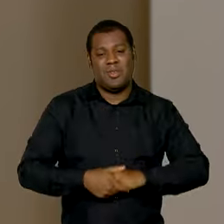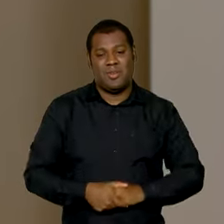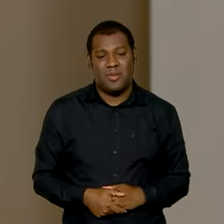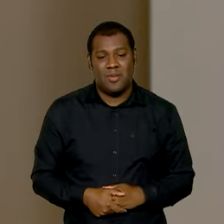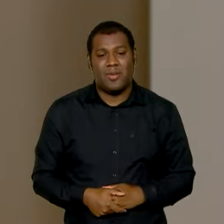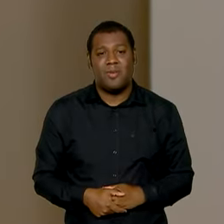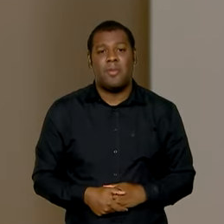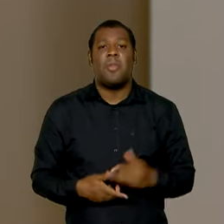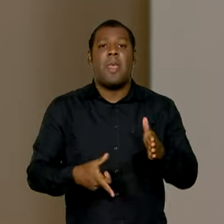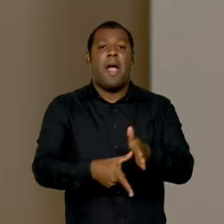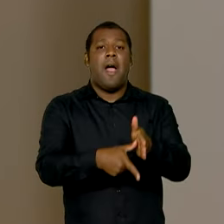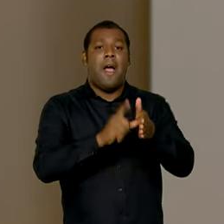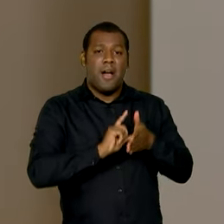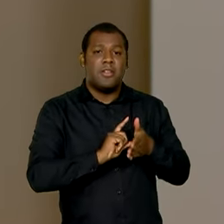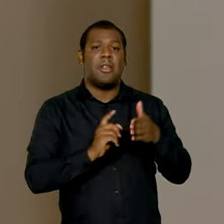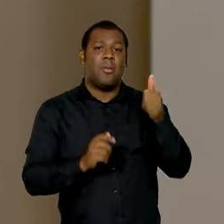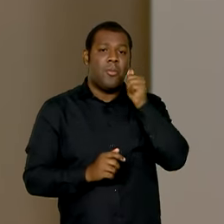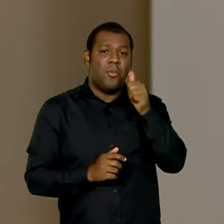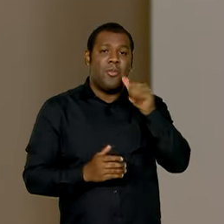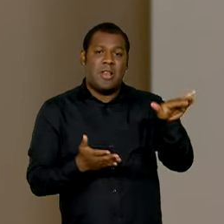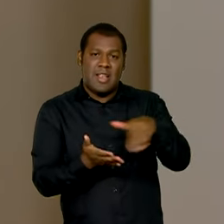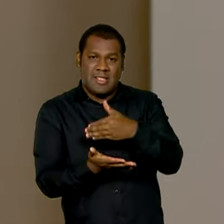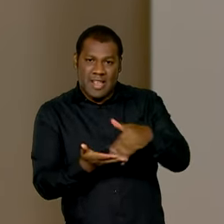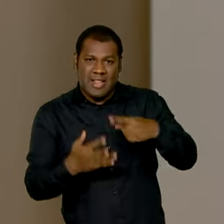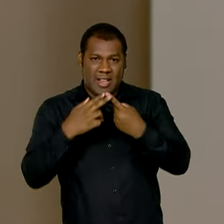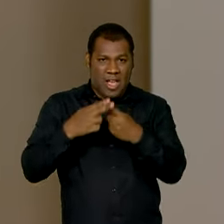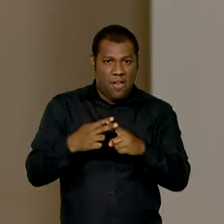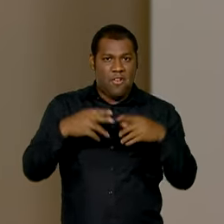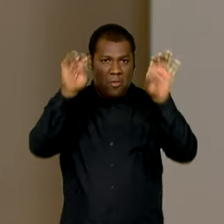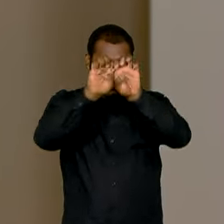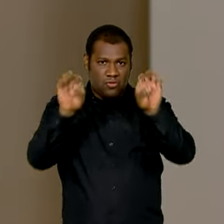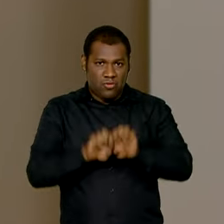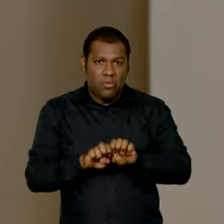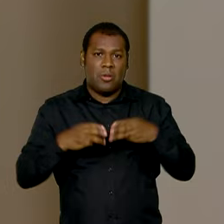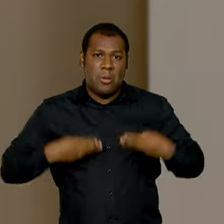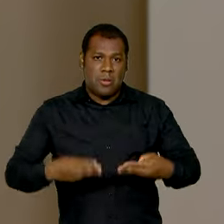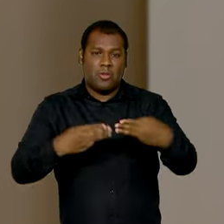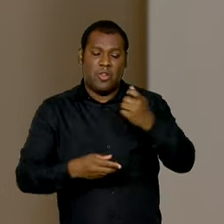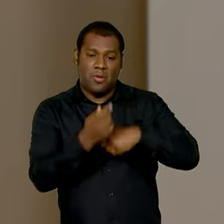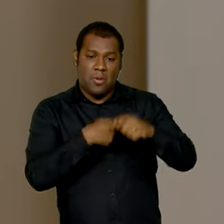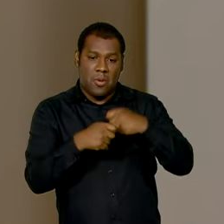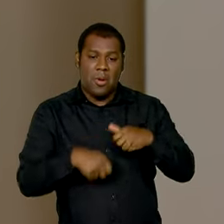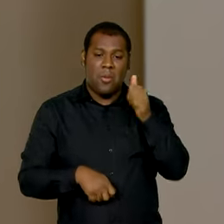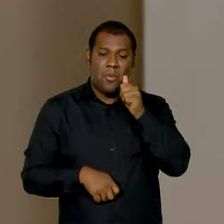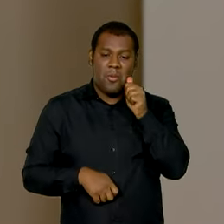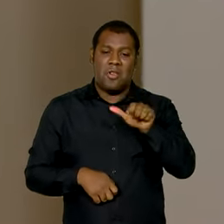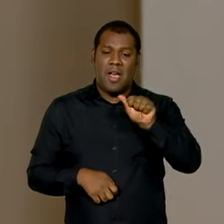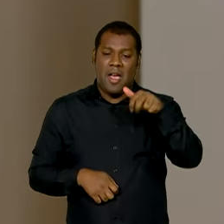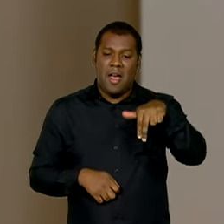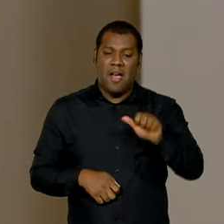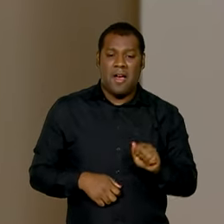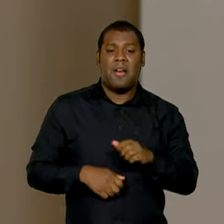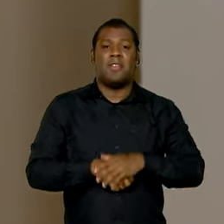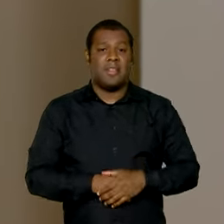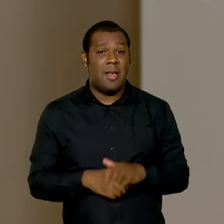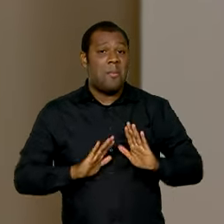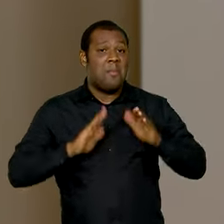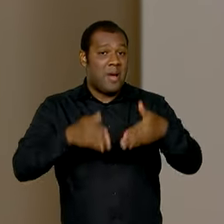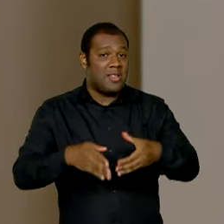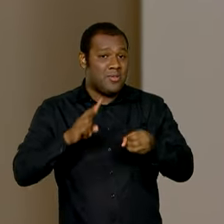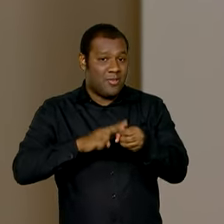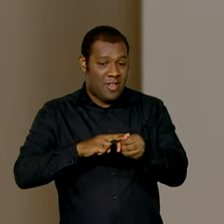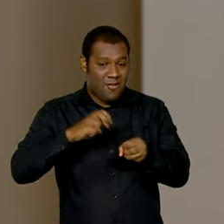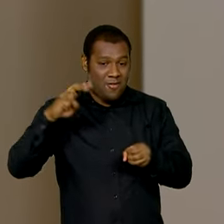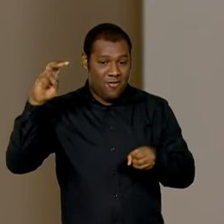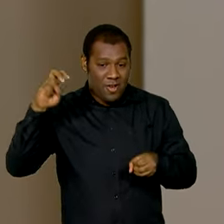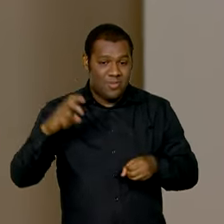E mais cedo, a subsecretária de Reformas Estruturais do Ministério da Fazenda, Ana Maria Neto, participou do programa A Voz do